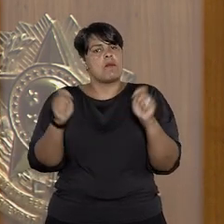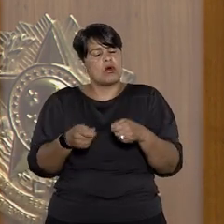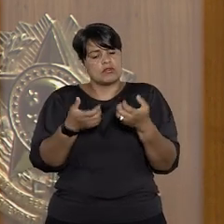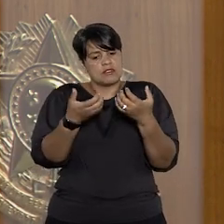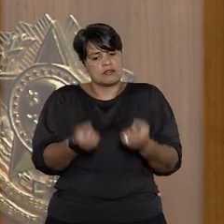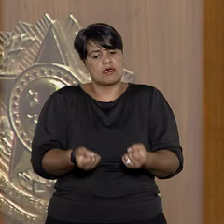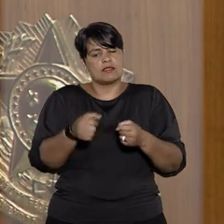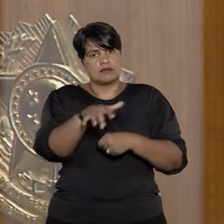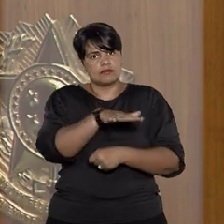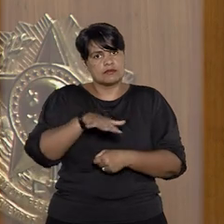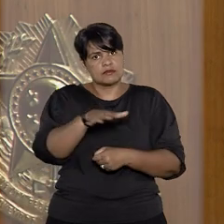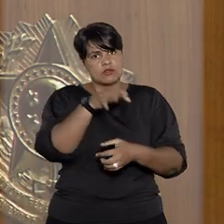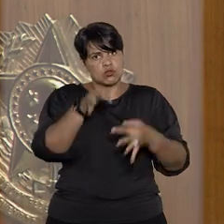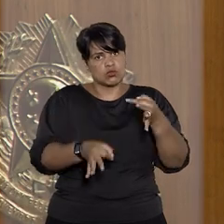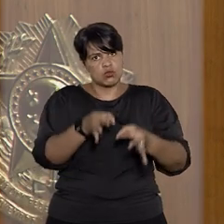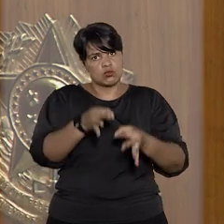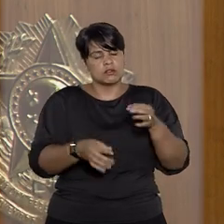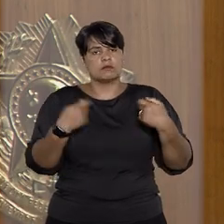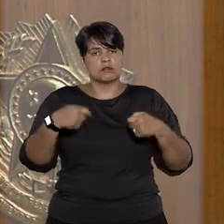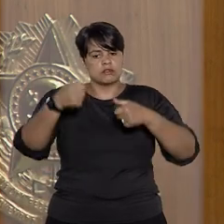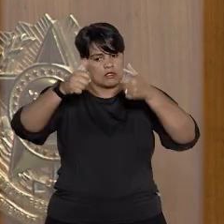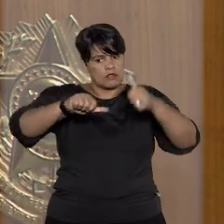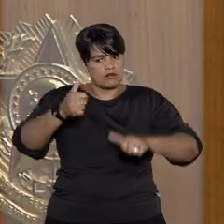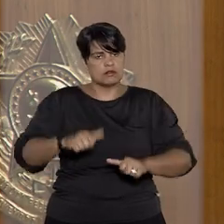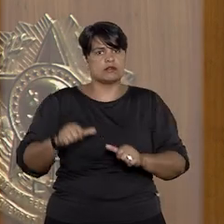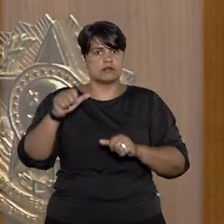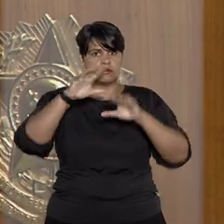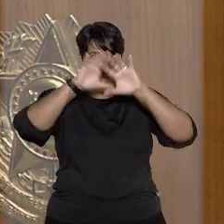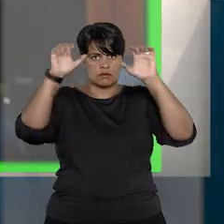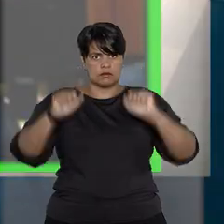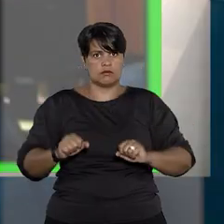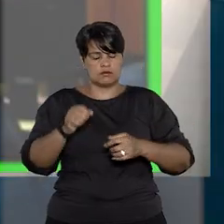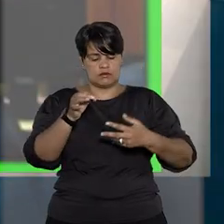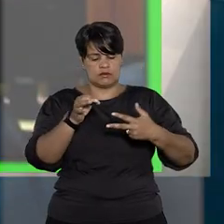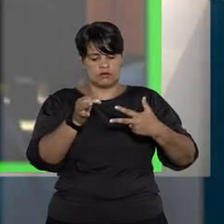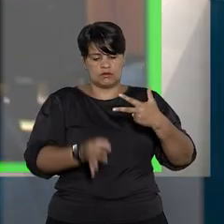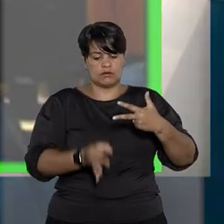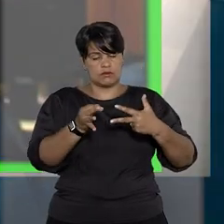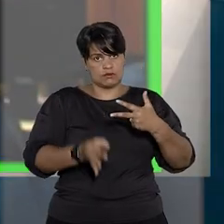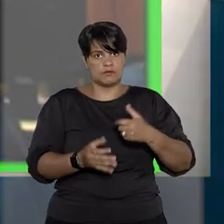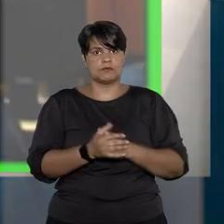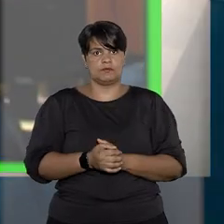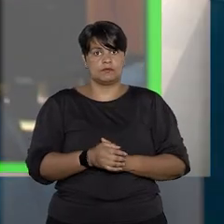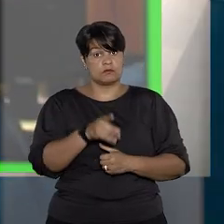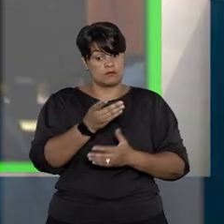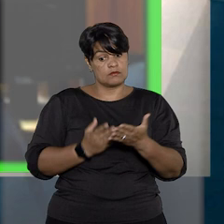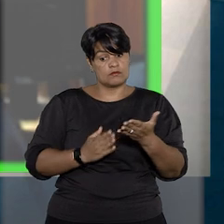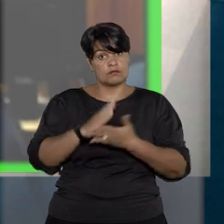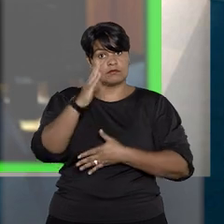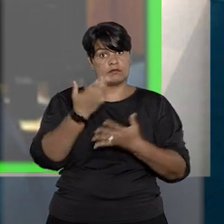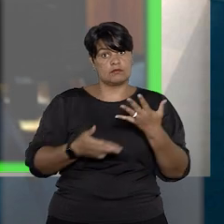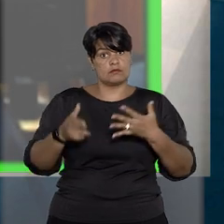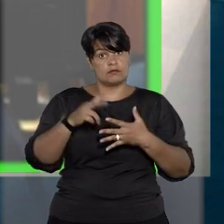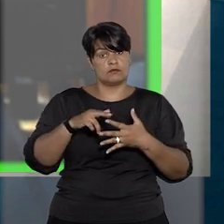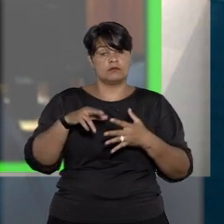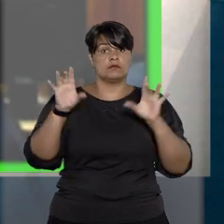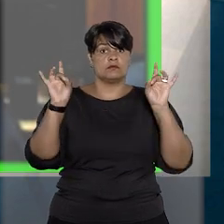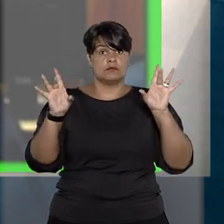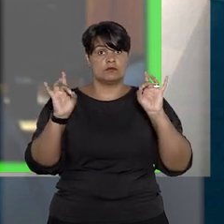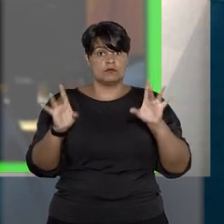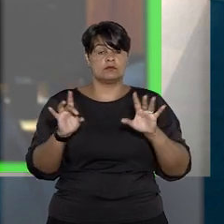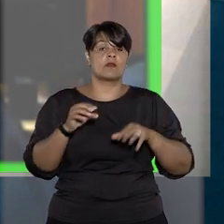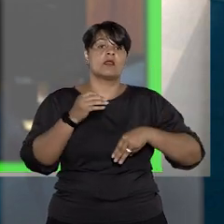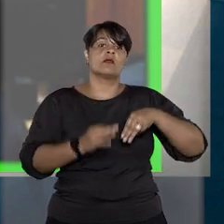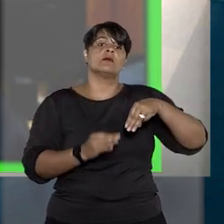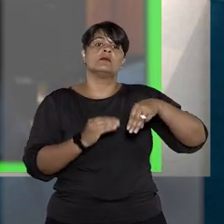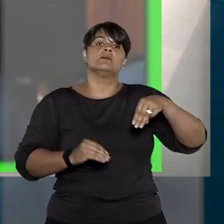ordenamento jurídico e merece apreciação do Poder Judiciário. Ao dar provimento ao recurso especial, o relator, ministro